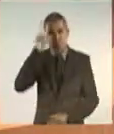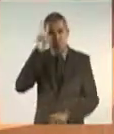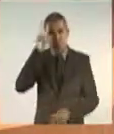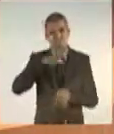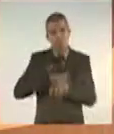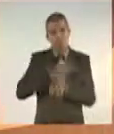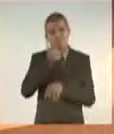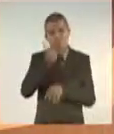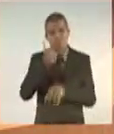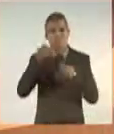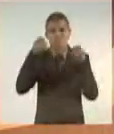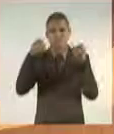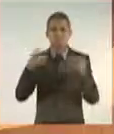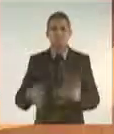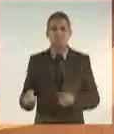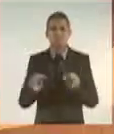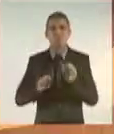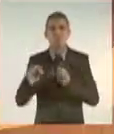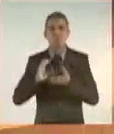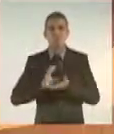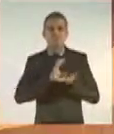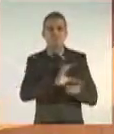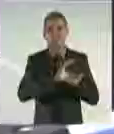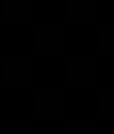desse festival de dispensa de licitações.